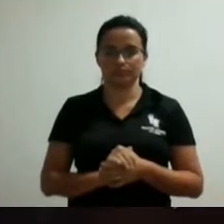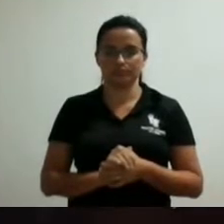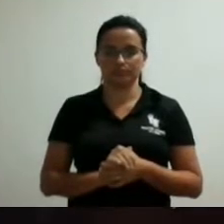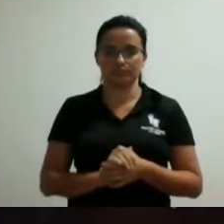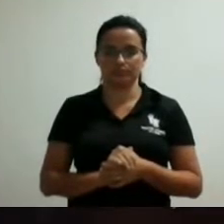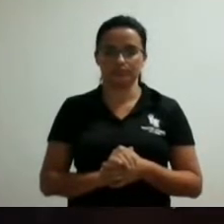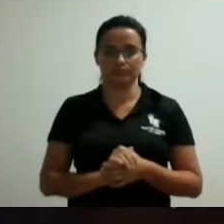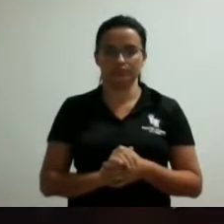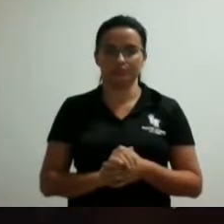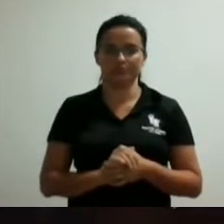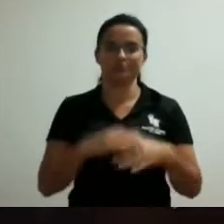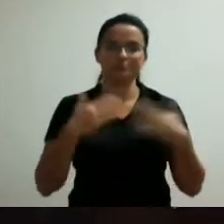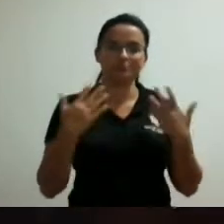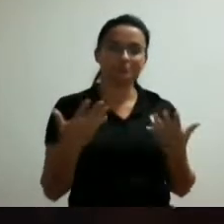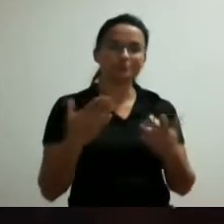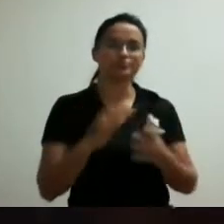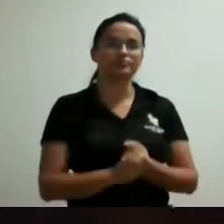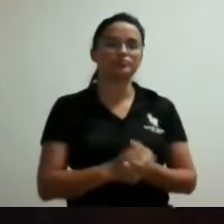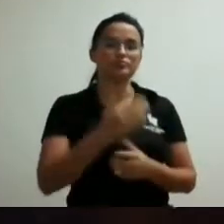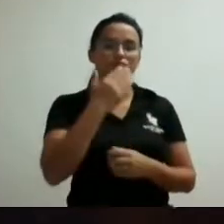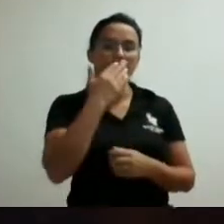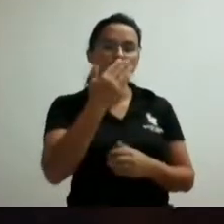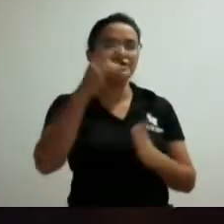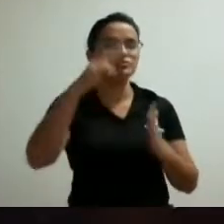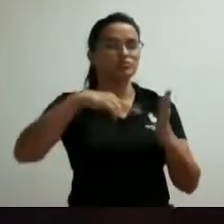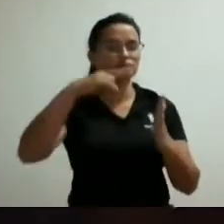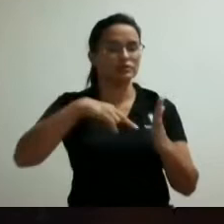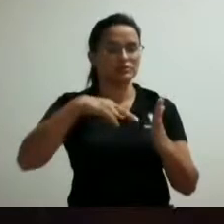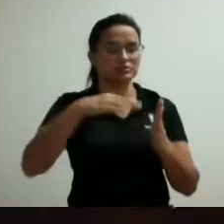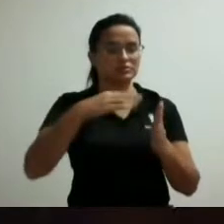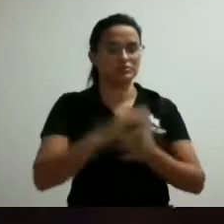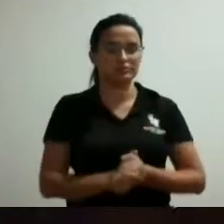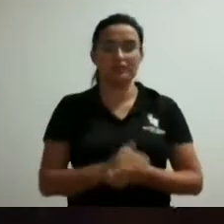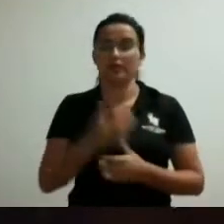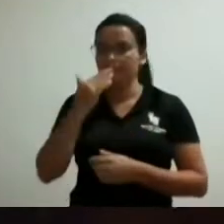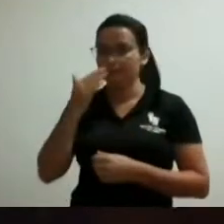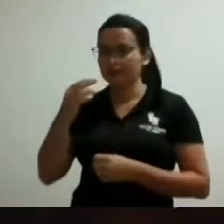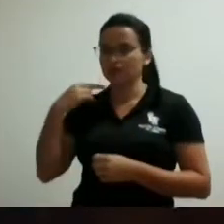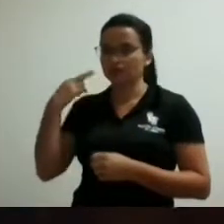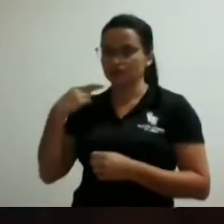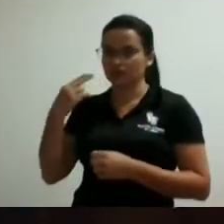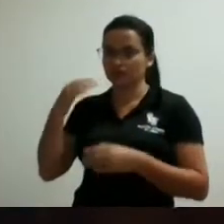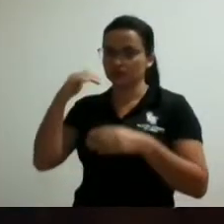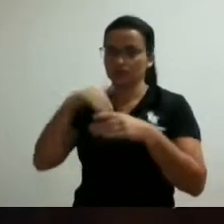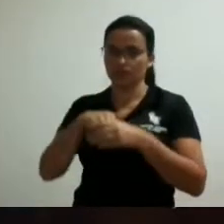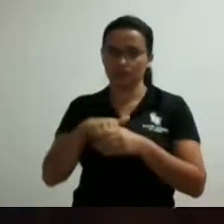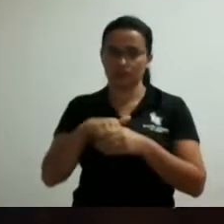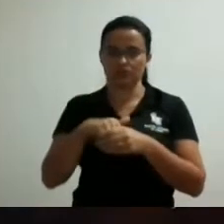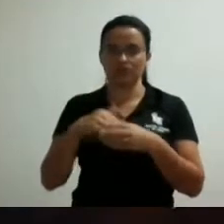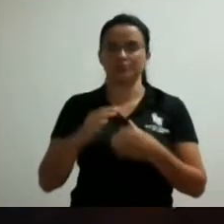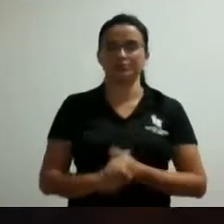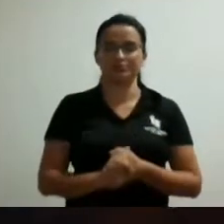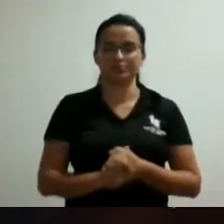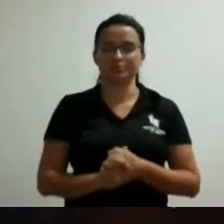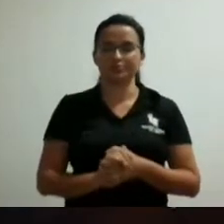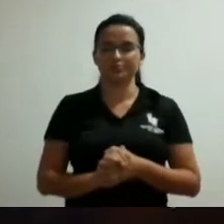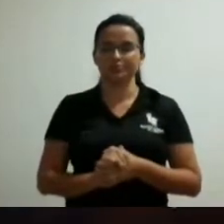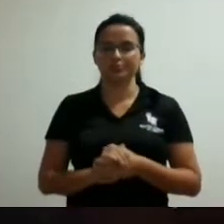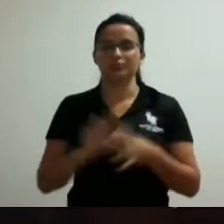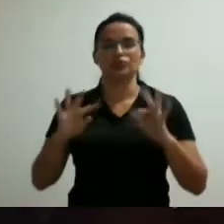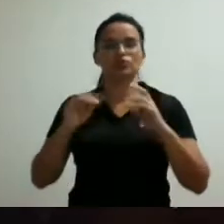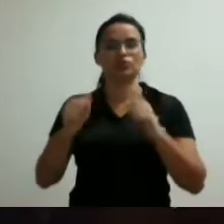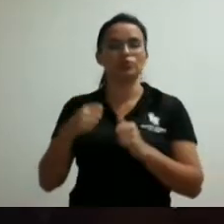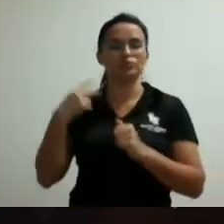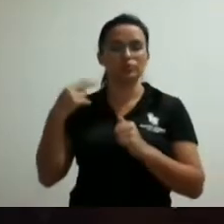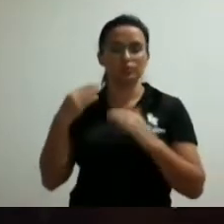senhor presidente peço vista sem discussão pedido de vista vereador pardal enquanto sem votação senhoras e senhores